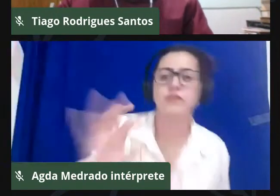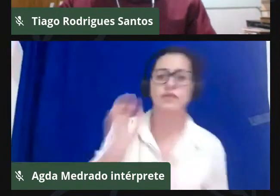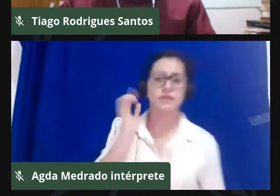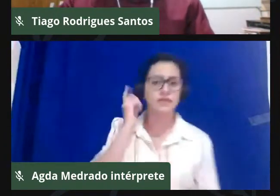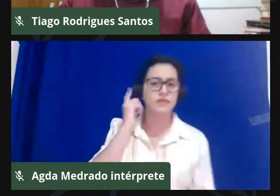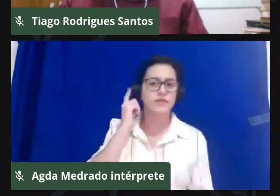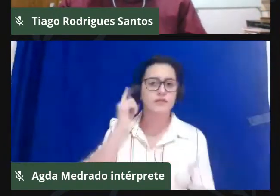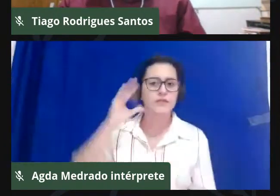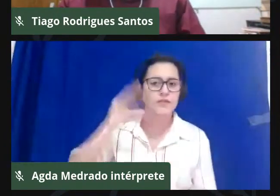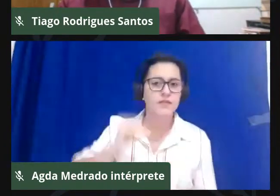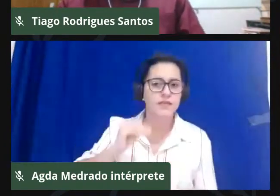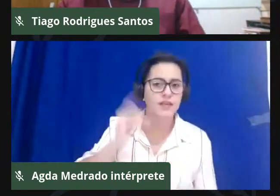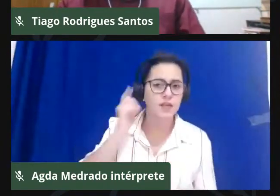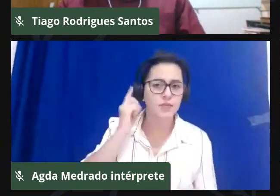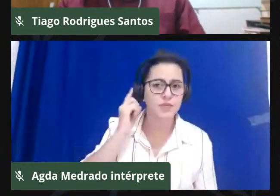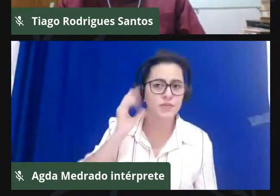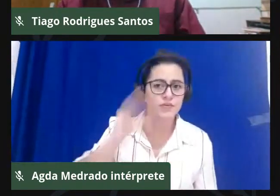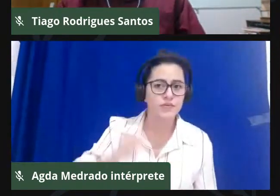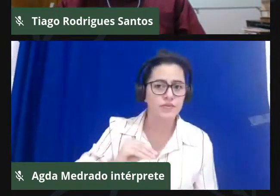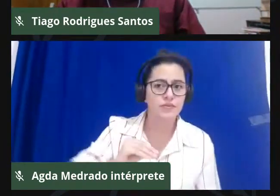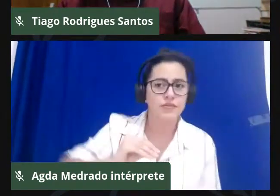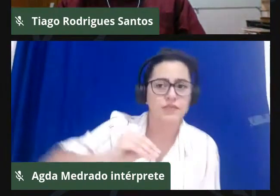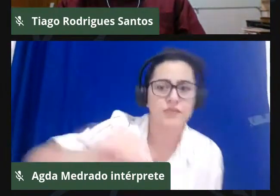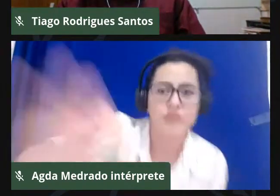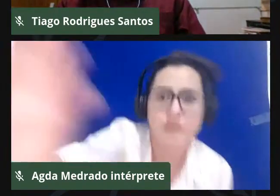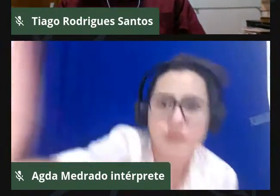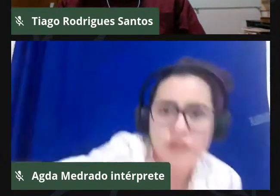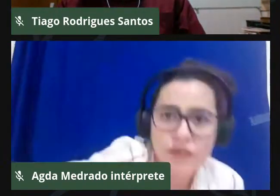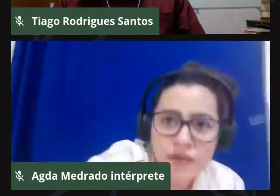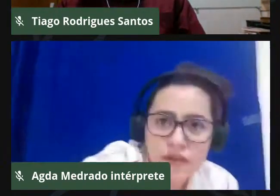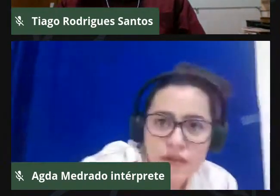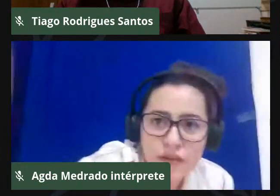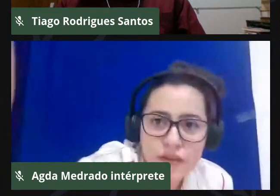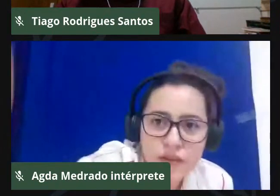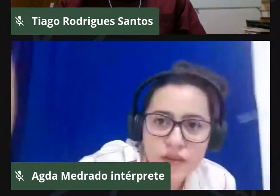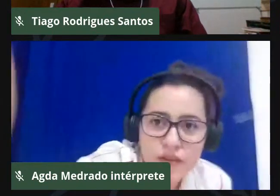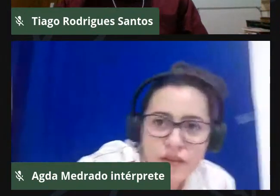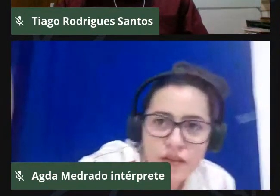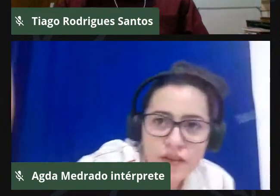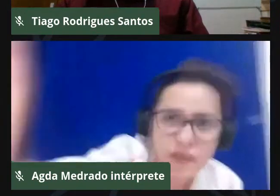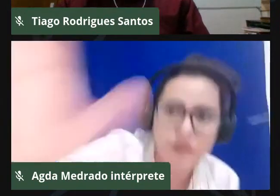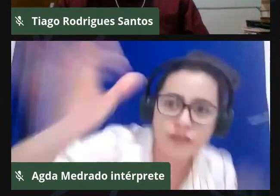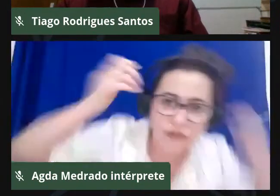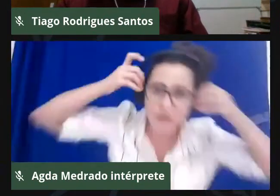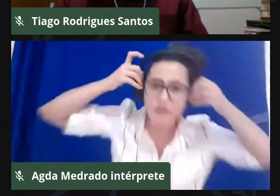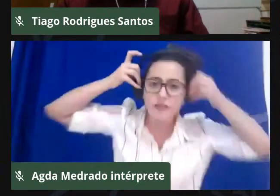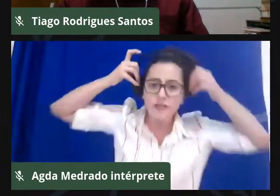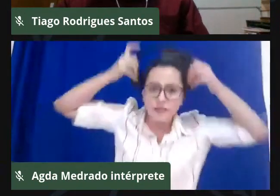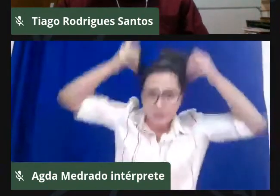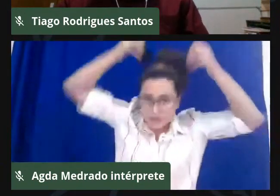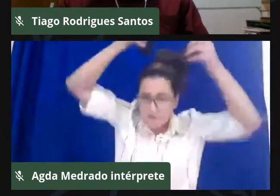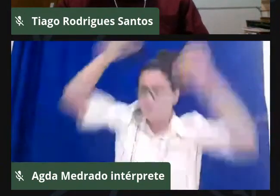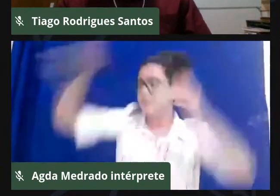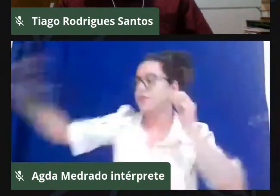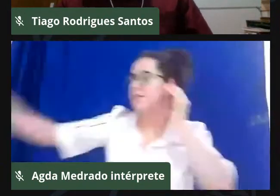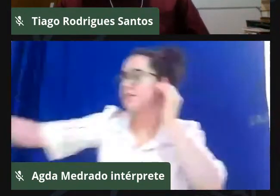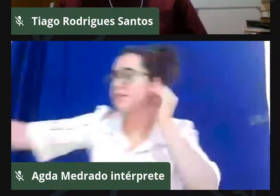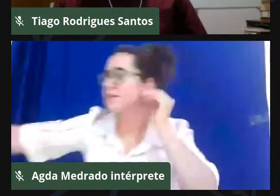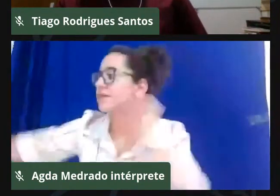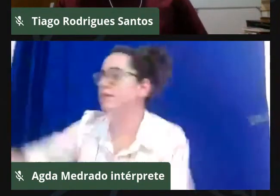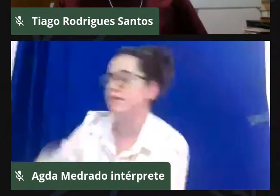Muito obrigado, Tiago, é muito bom seguir com essa parceria, com certeza a gente vai estar em outros eventos